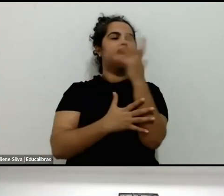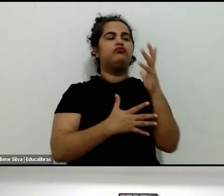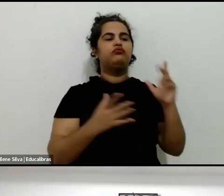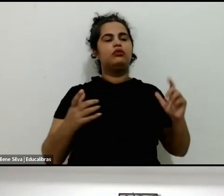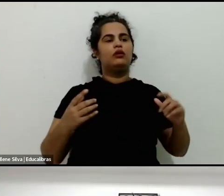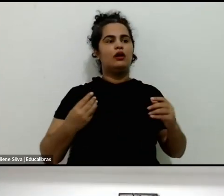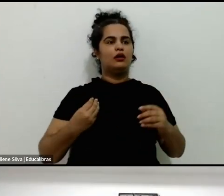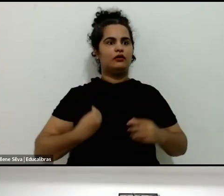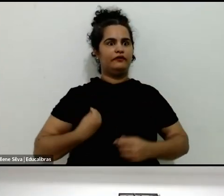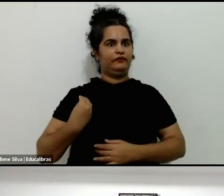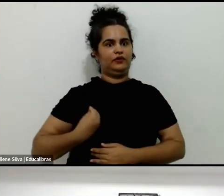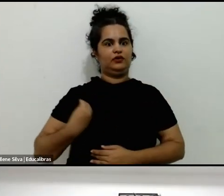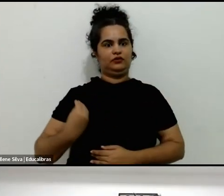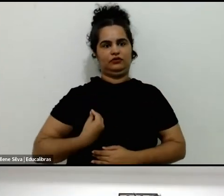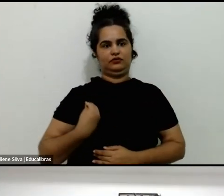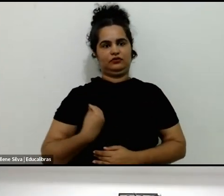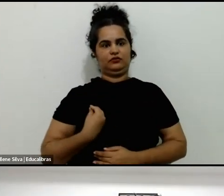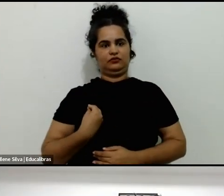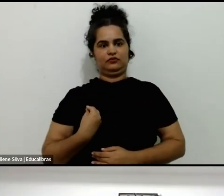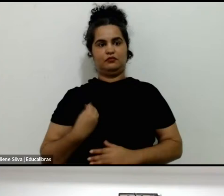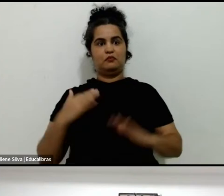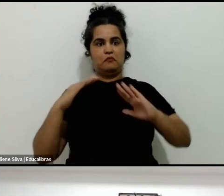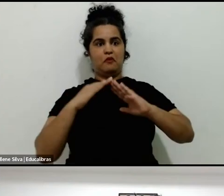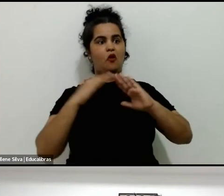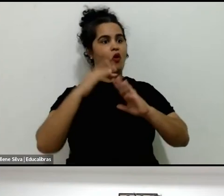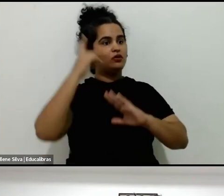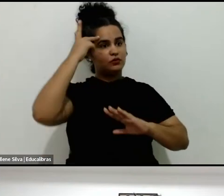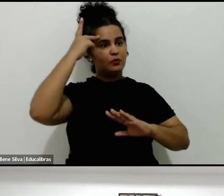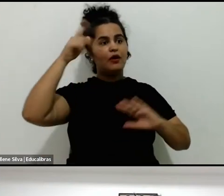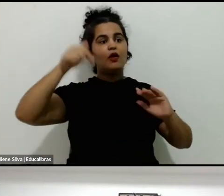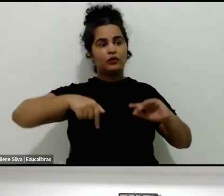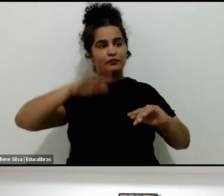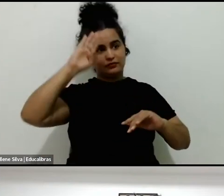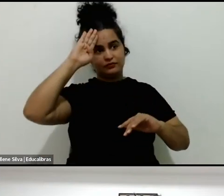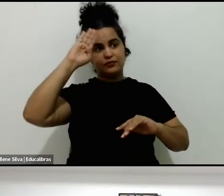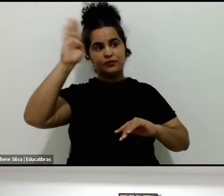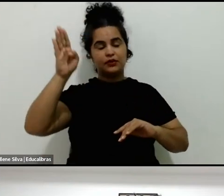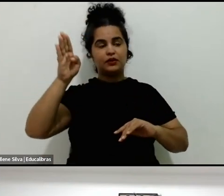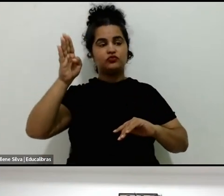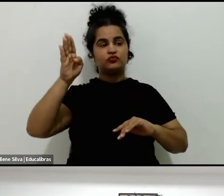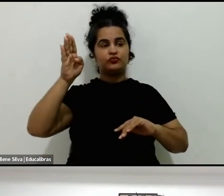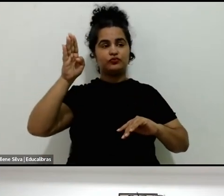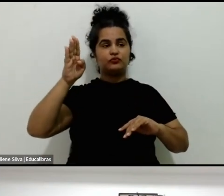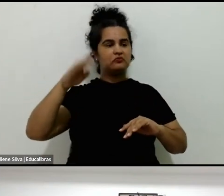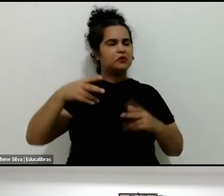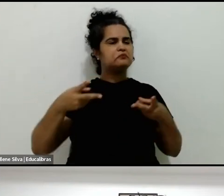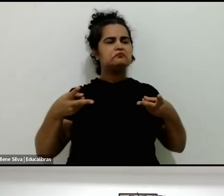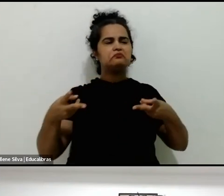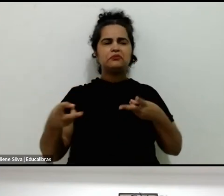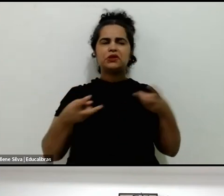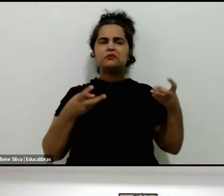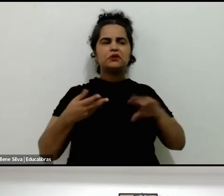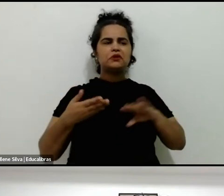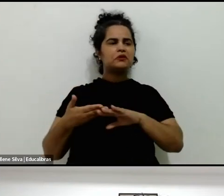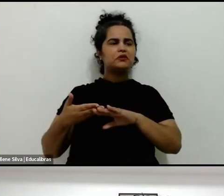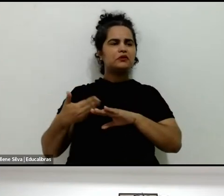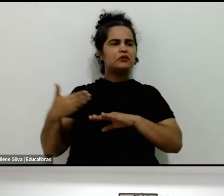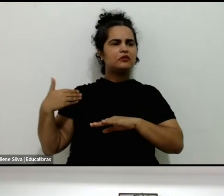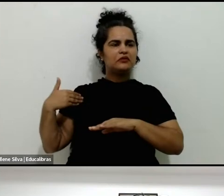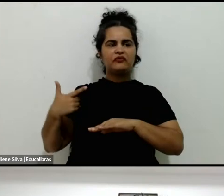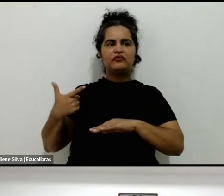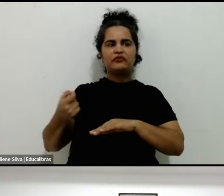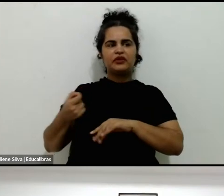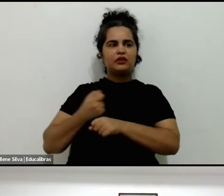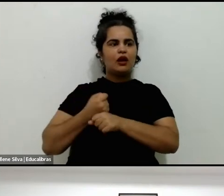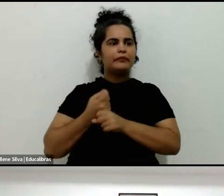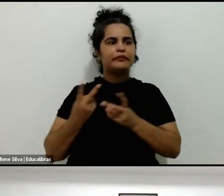vida, principalmente de quem mora aqui em São Paulo, que eu não tinha percebido isso nos 20 anos que eu moro aqui. Eu sou